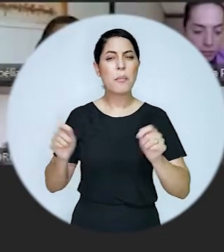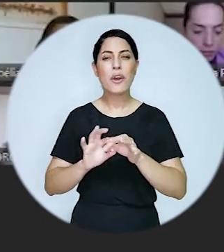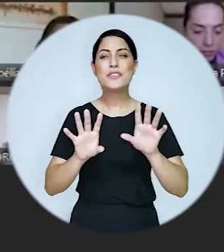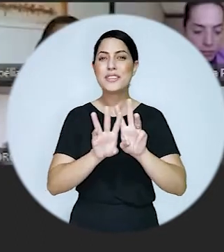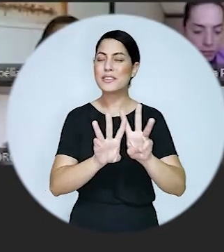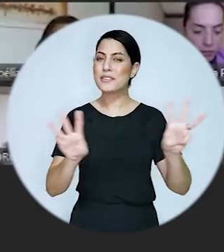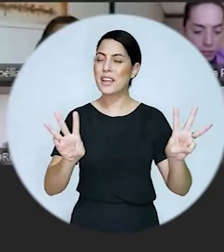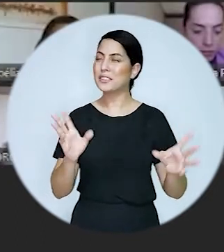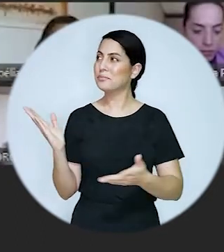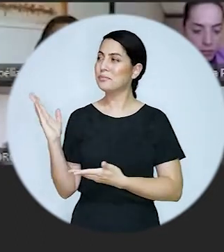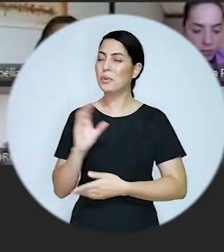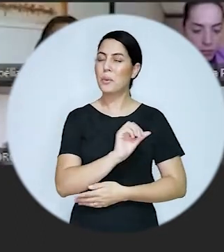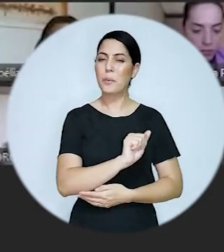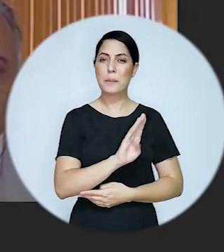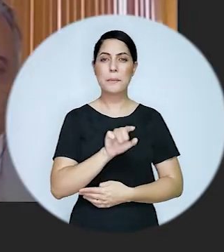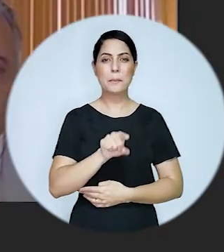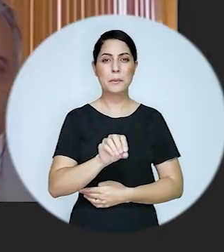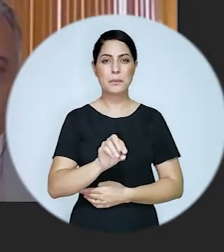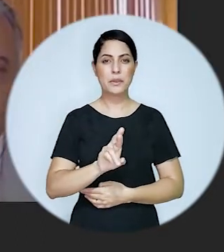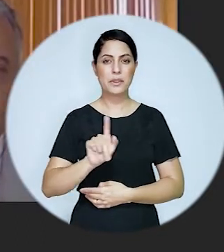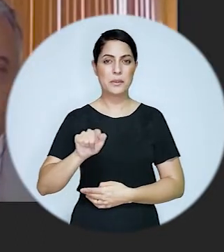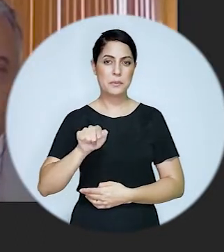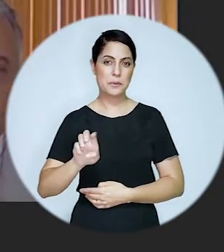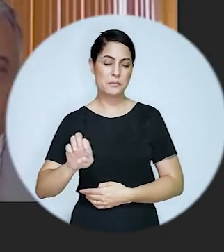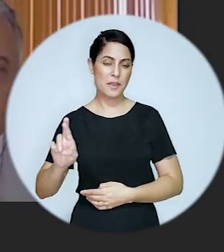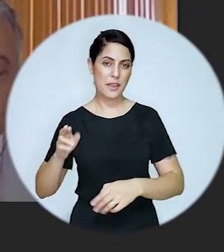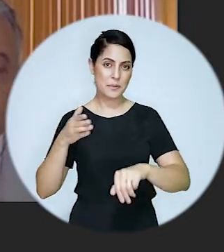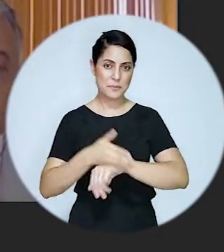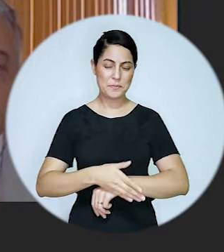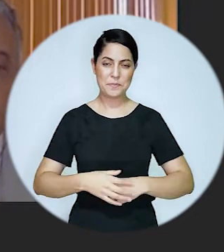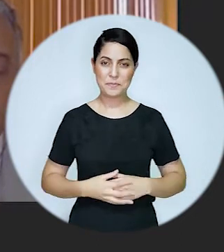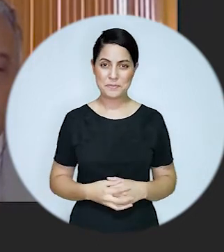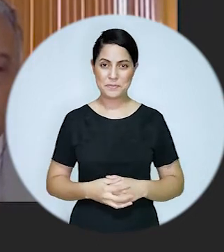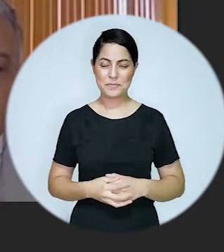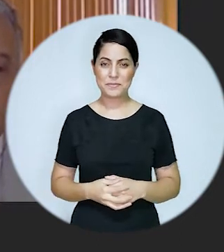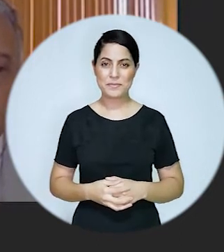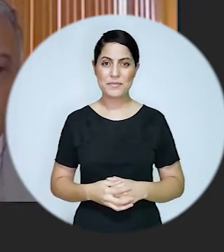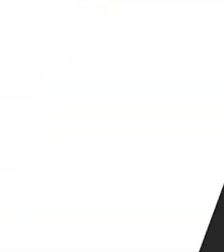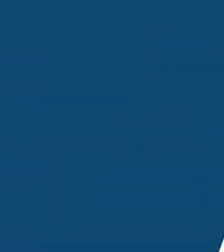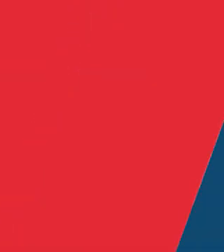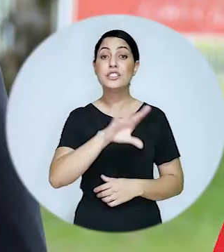você confere lá no nosso site em oab.org.br.